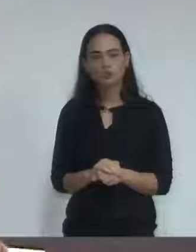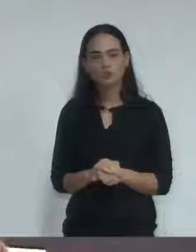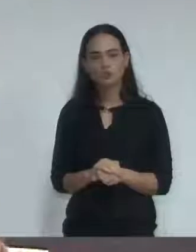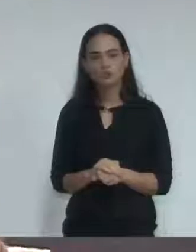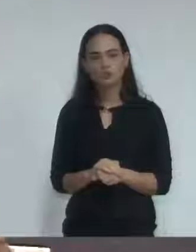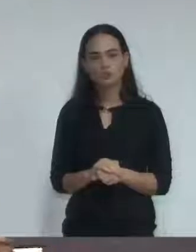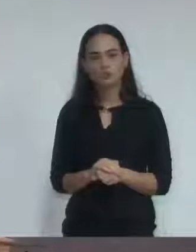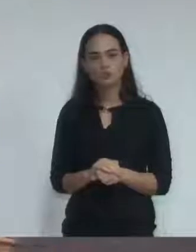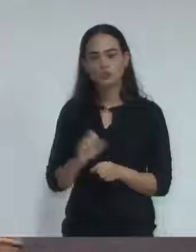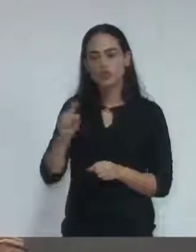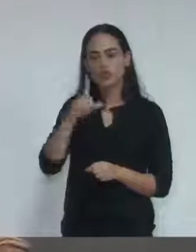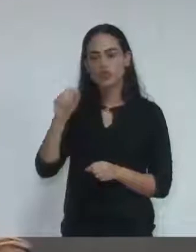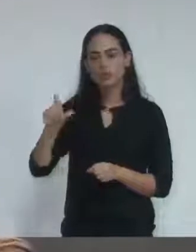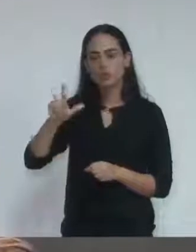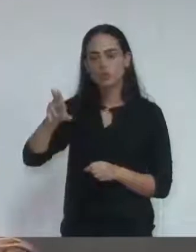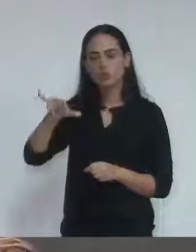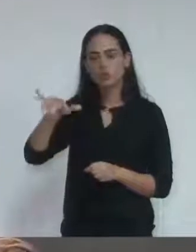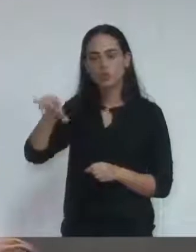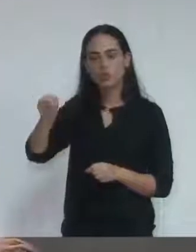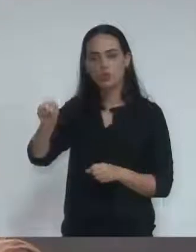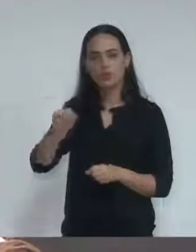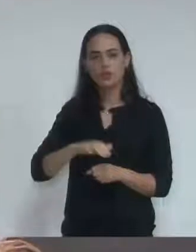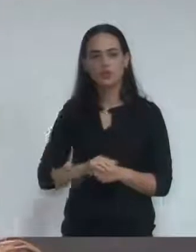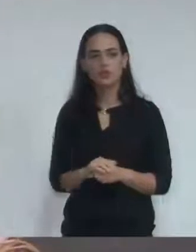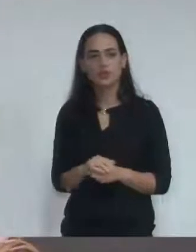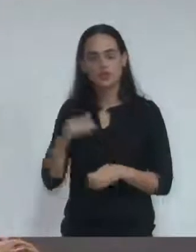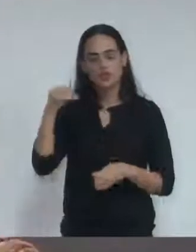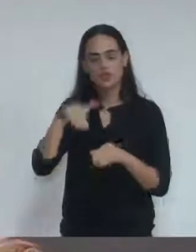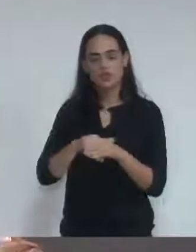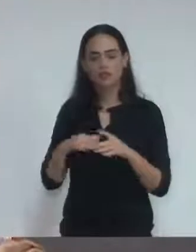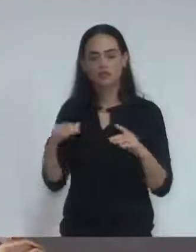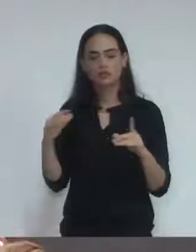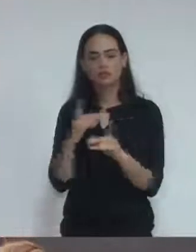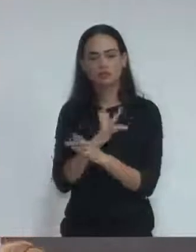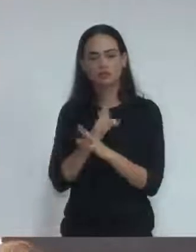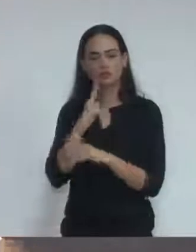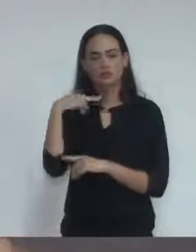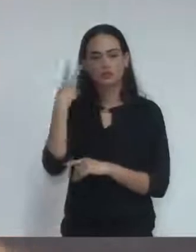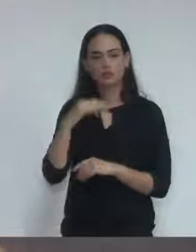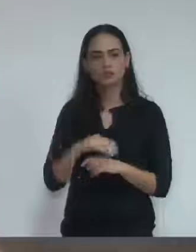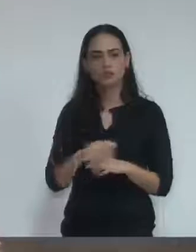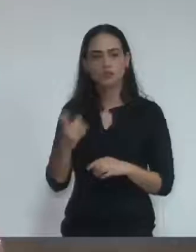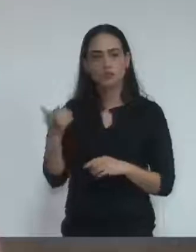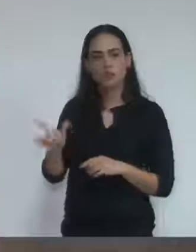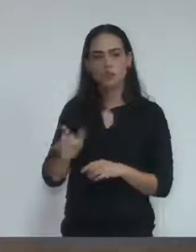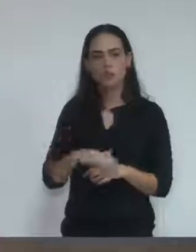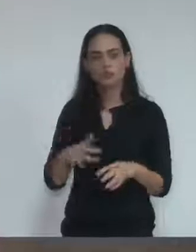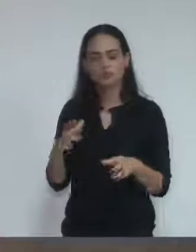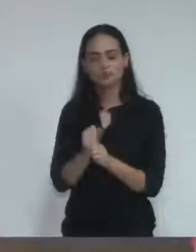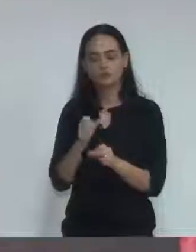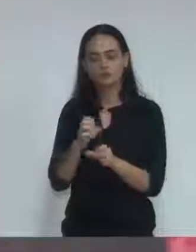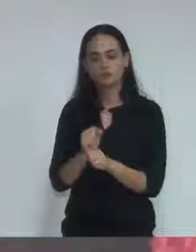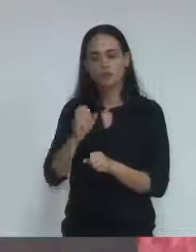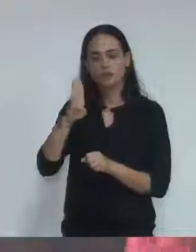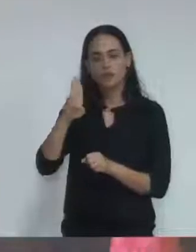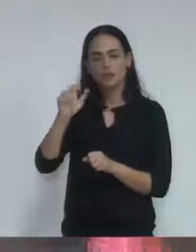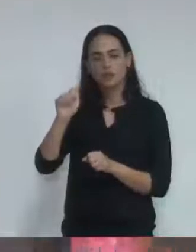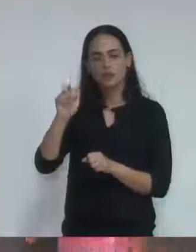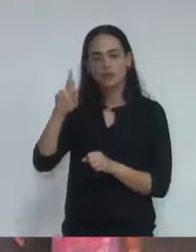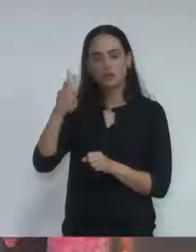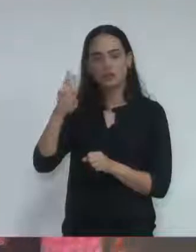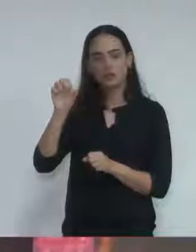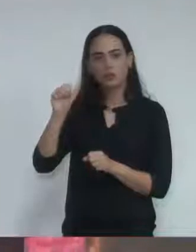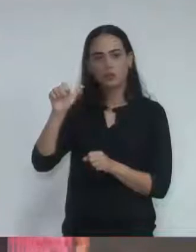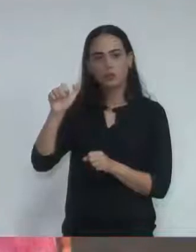Escritório Contábil, São Luís, o endereço Rua Riachuelo, número 50, centro. Barbosa Contabilidade, endereço Rua João Pinheiro, número